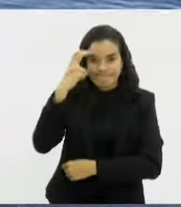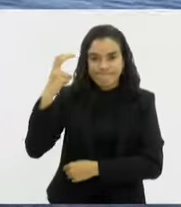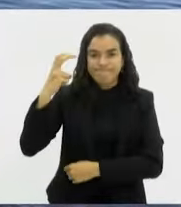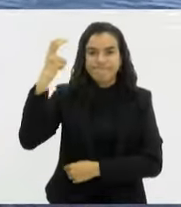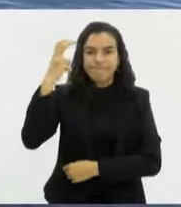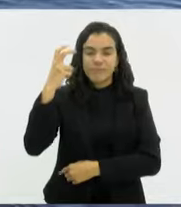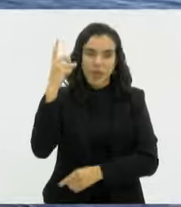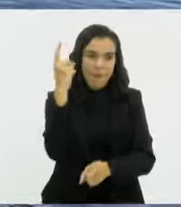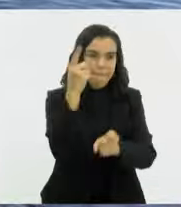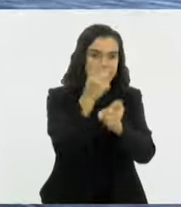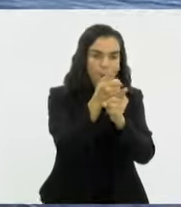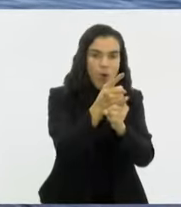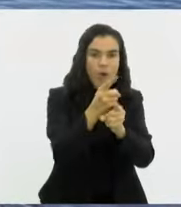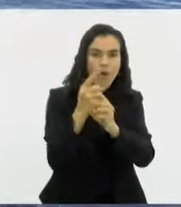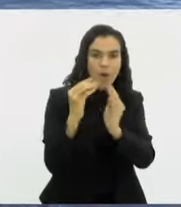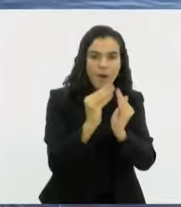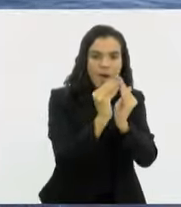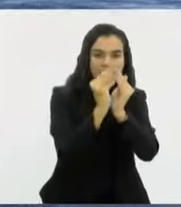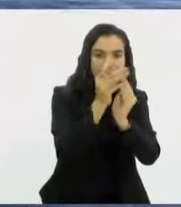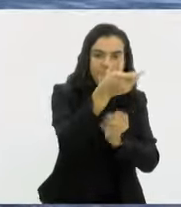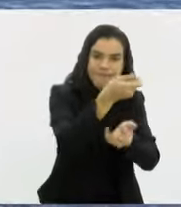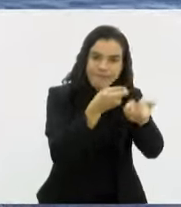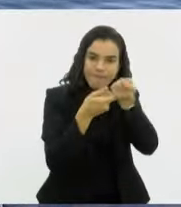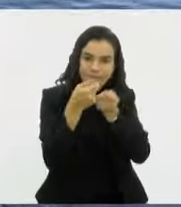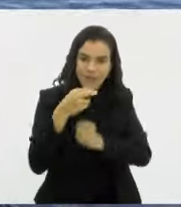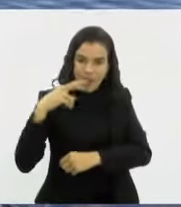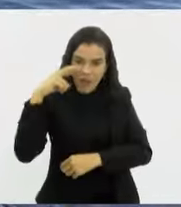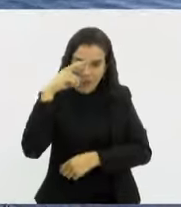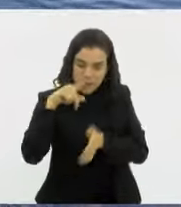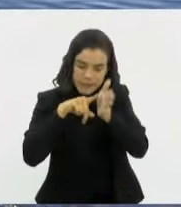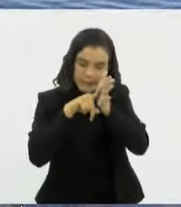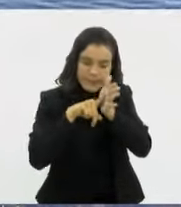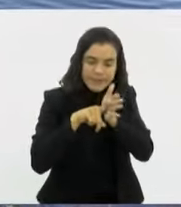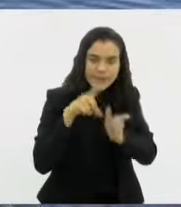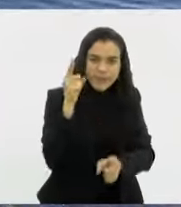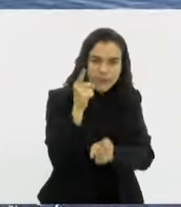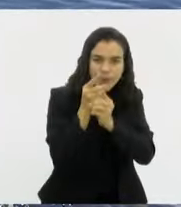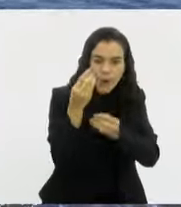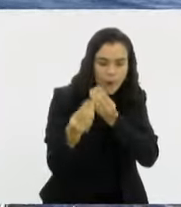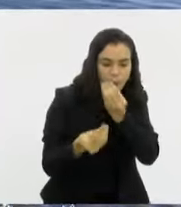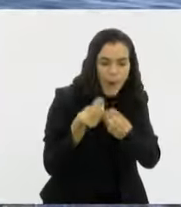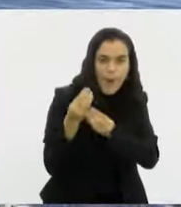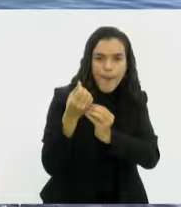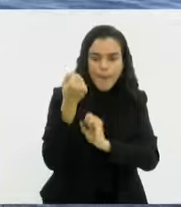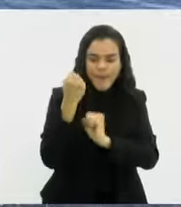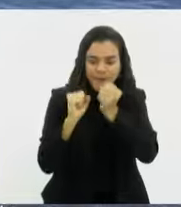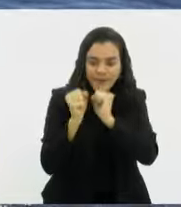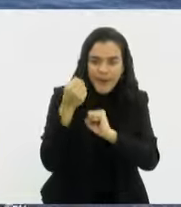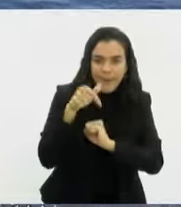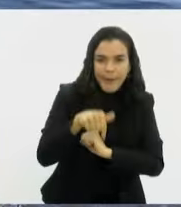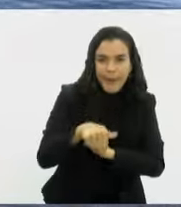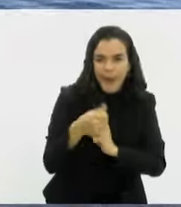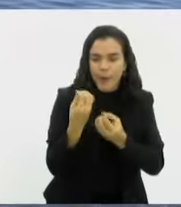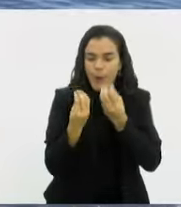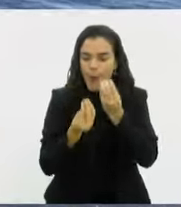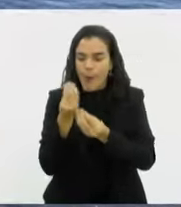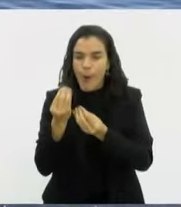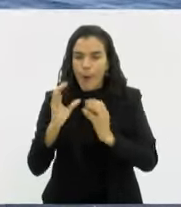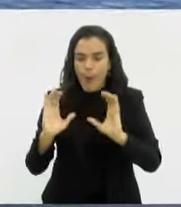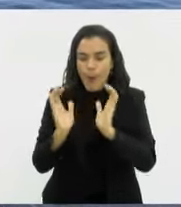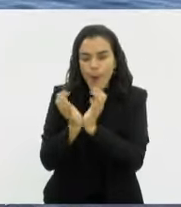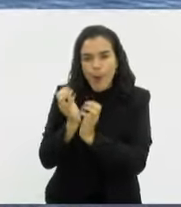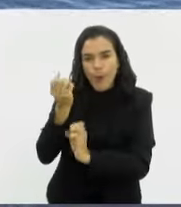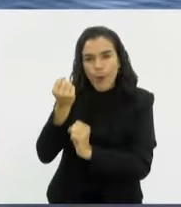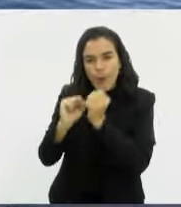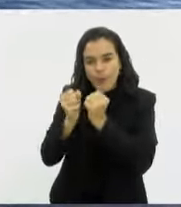captura o balão, a gente leva aquilo para a investigação, para tentar descobrir de onde que ele vem, como é que está se organizando esses grupos baloeiros e